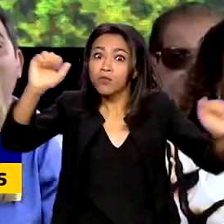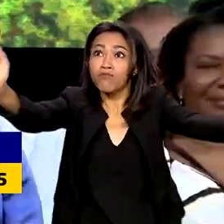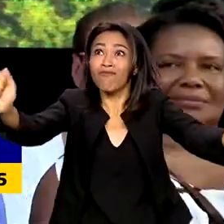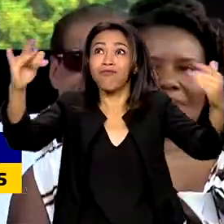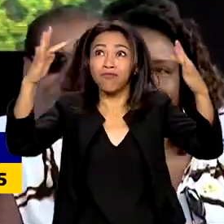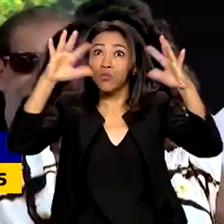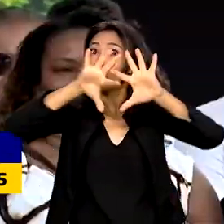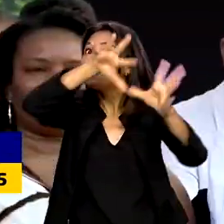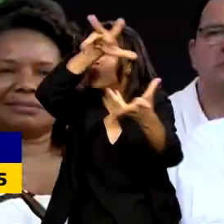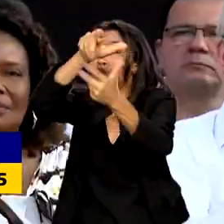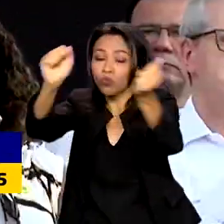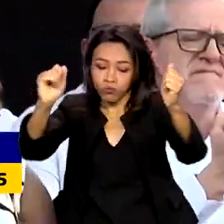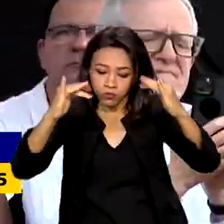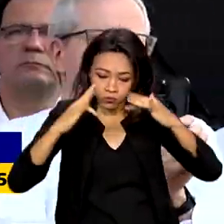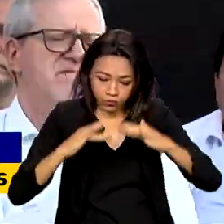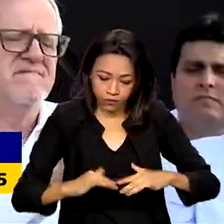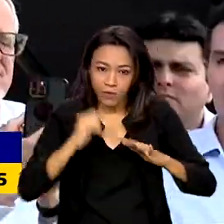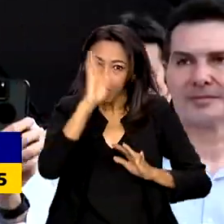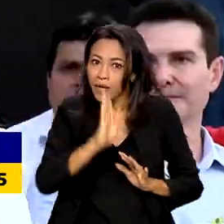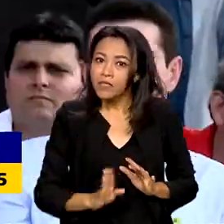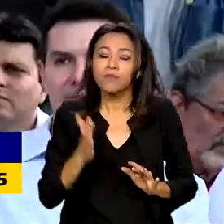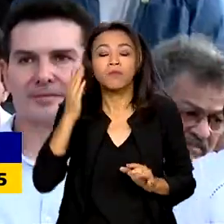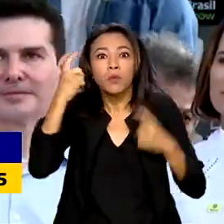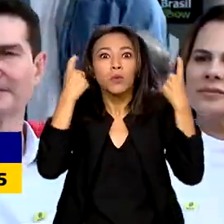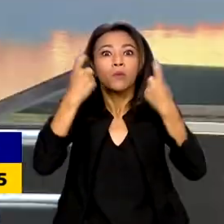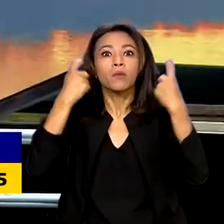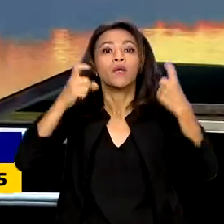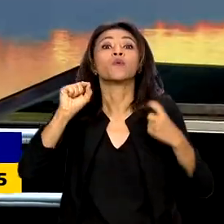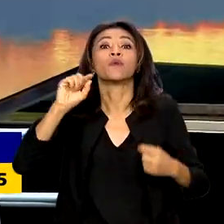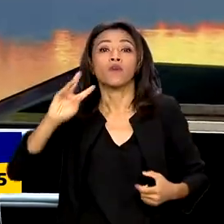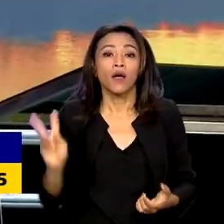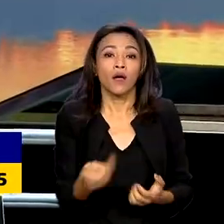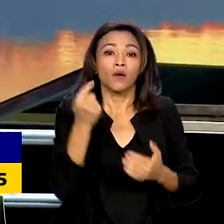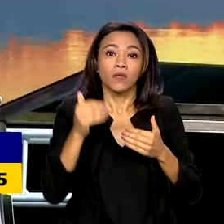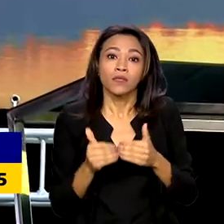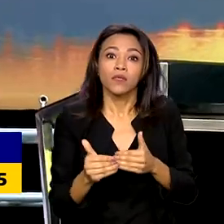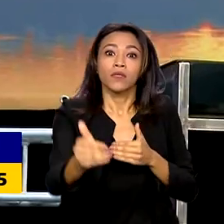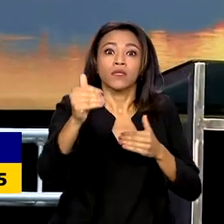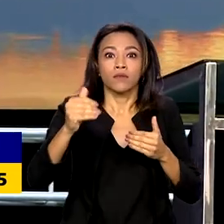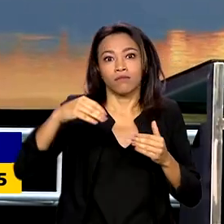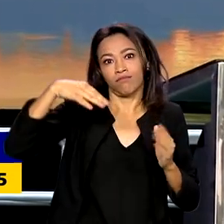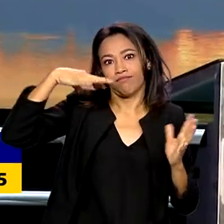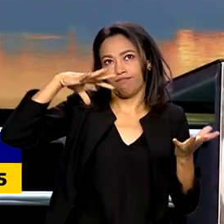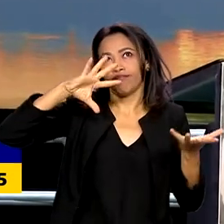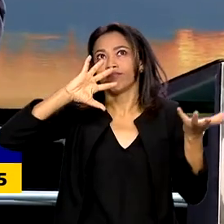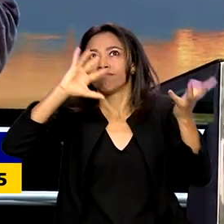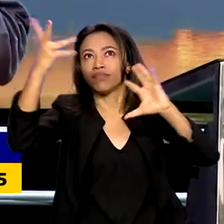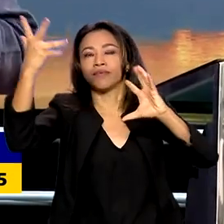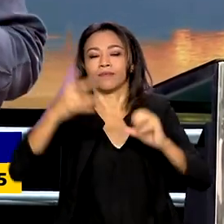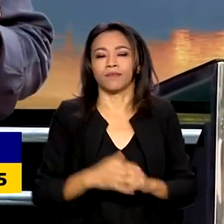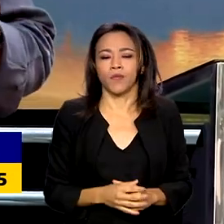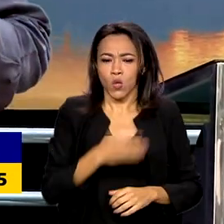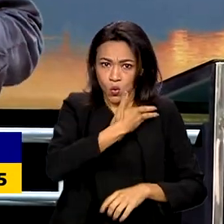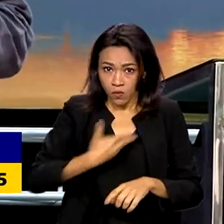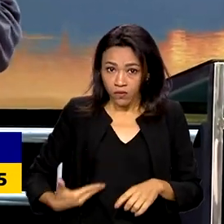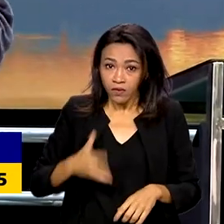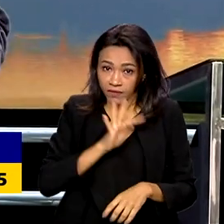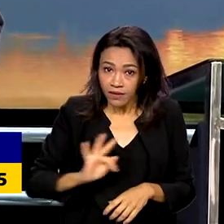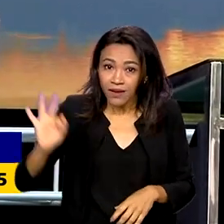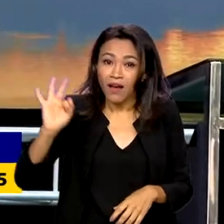preocupada com o que pode acontecer no planeta. O governo federal não vai medir